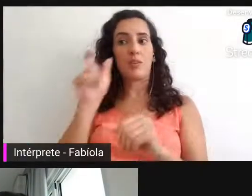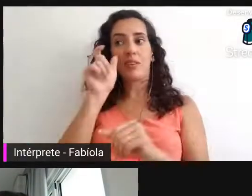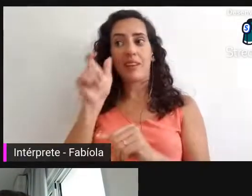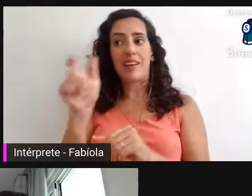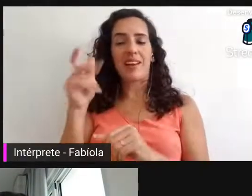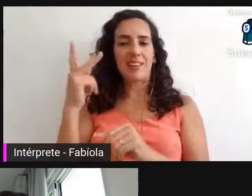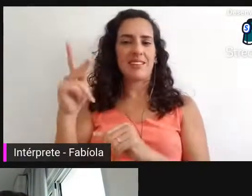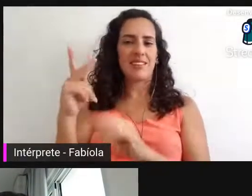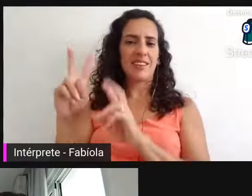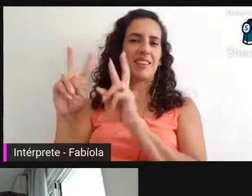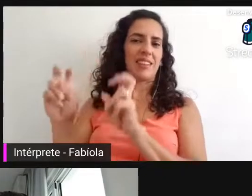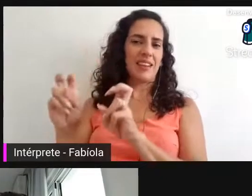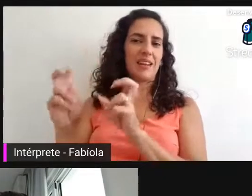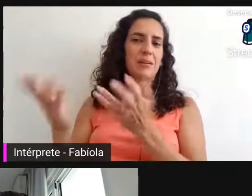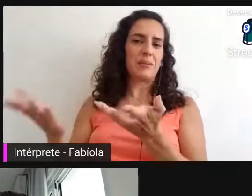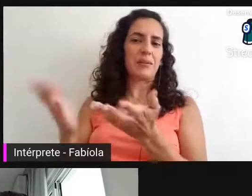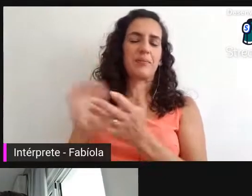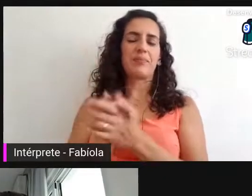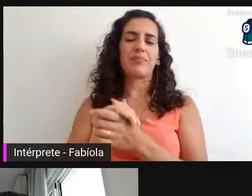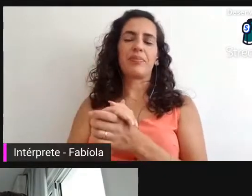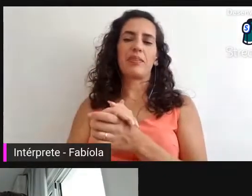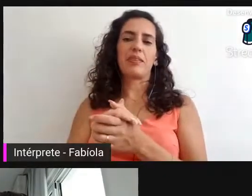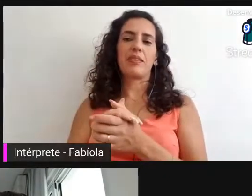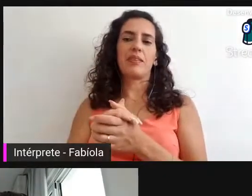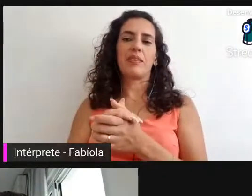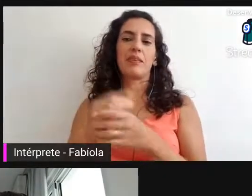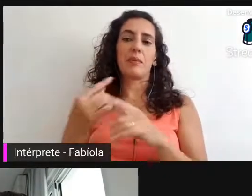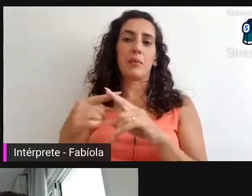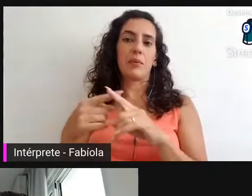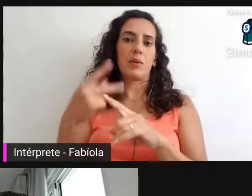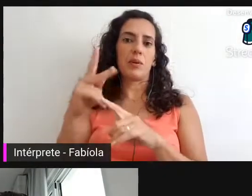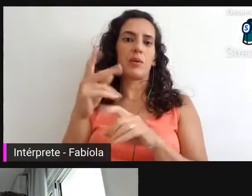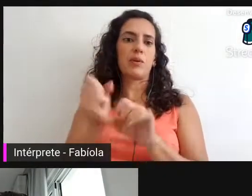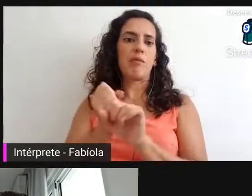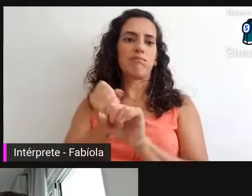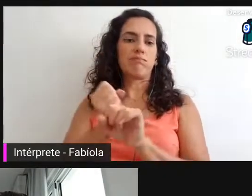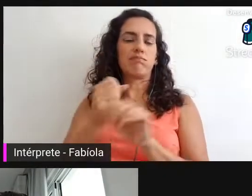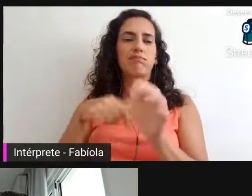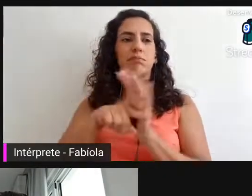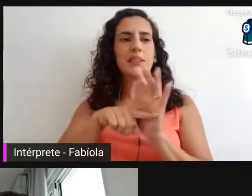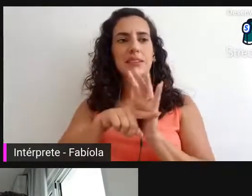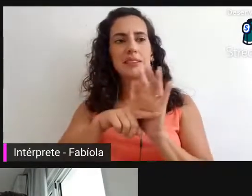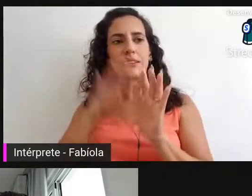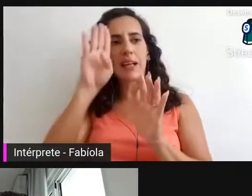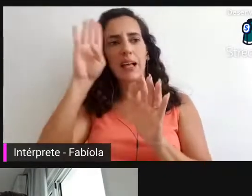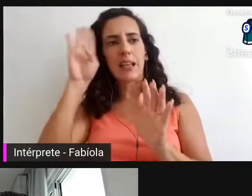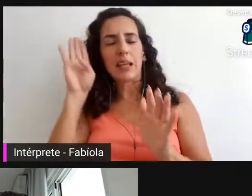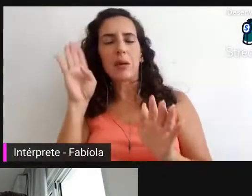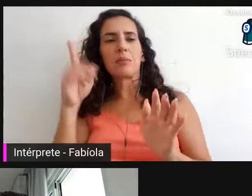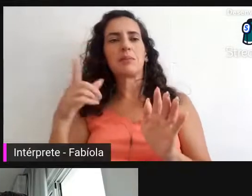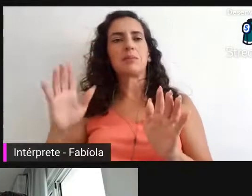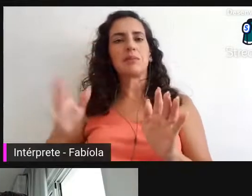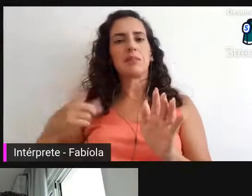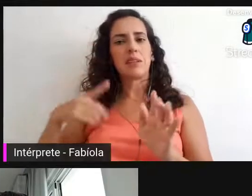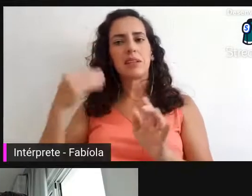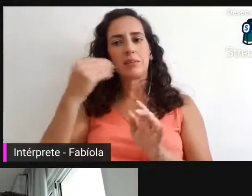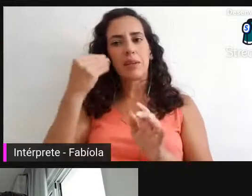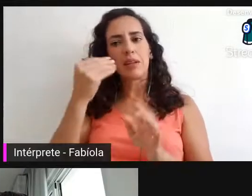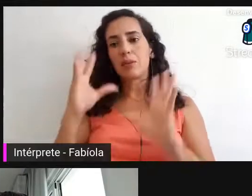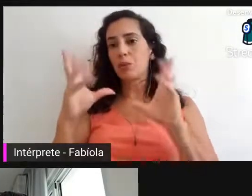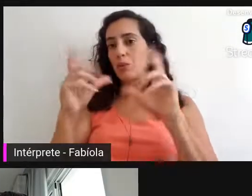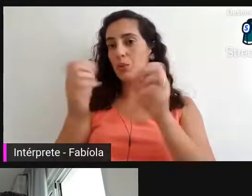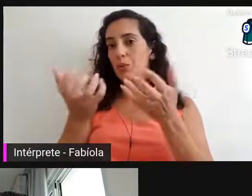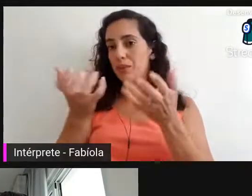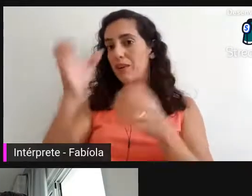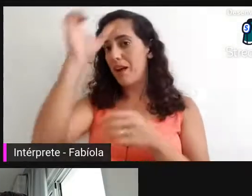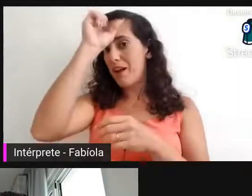tema que o senhor está tratando e que vem desbravando aí, né, academicamente. Então, sem mais delongas, passo